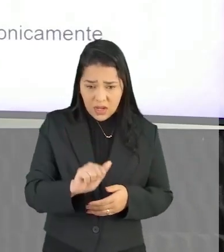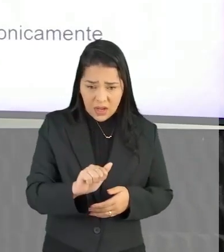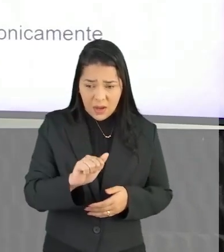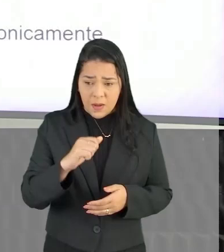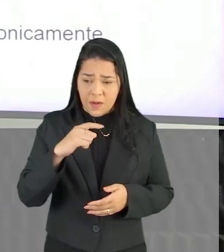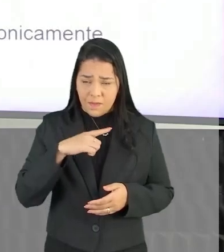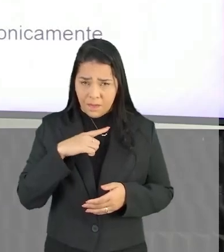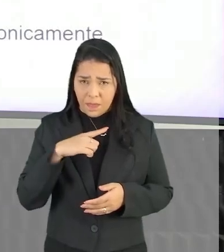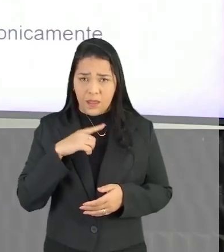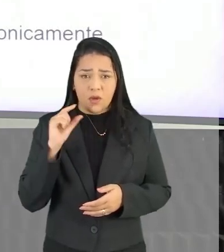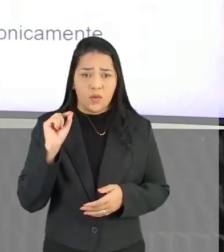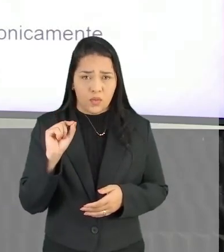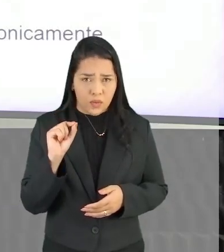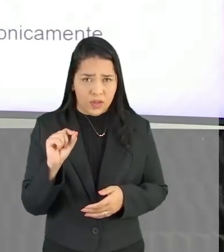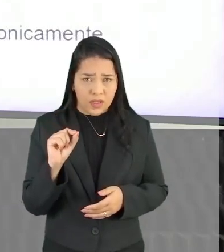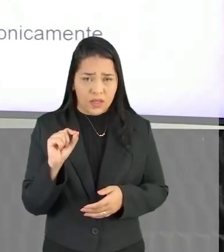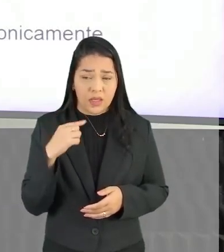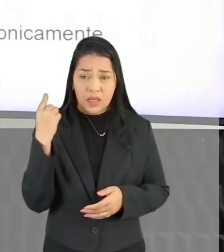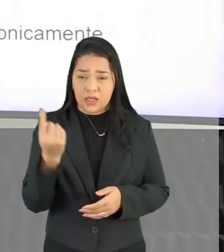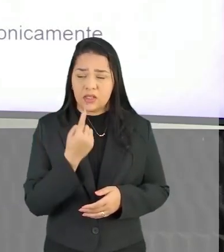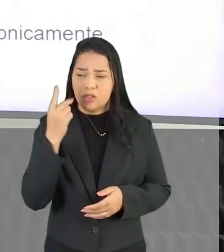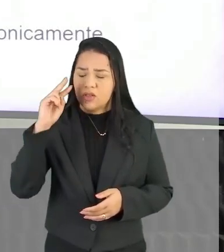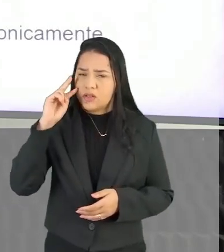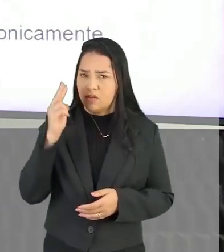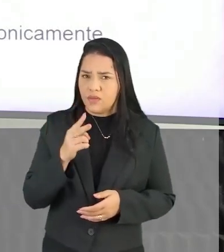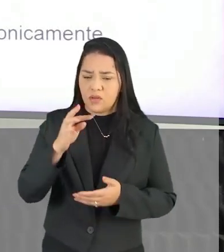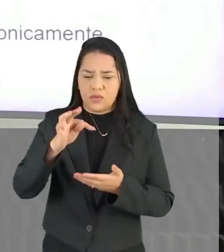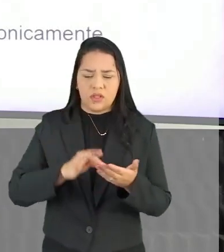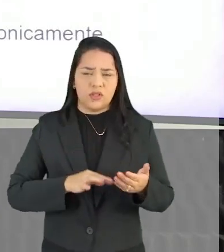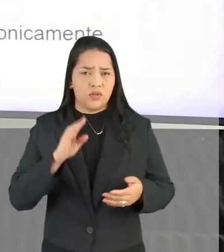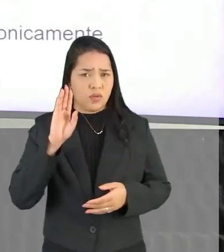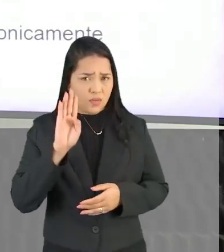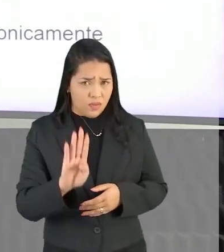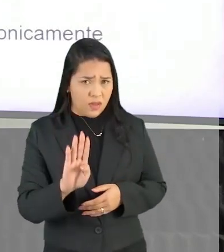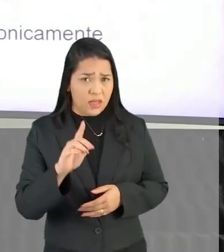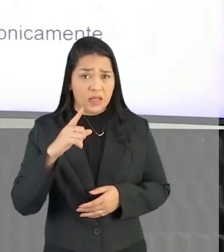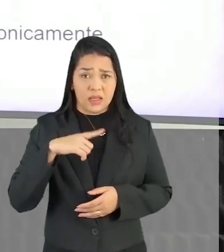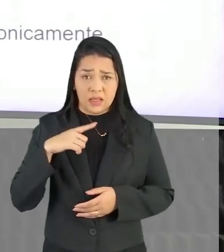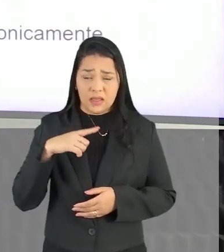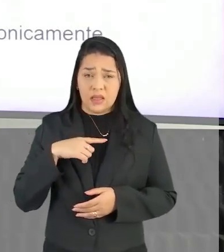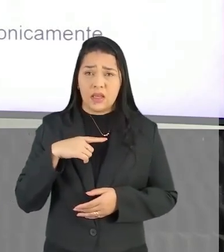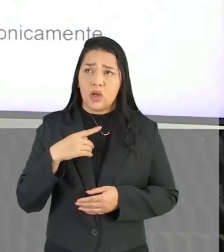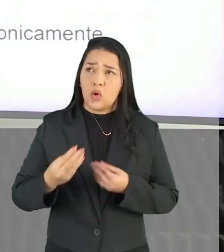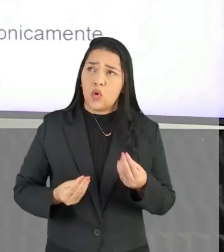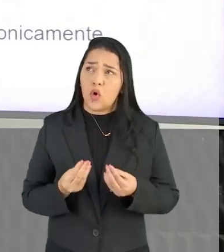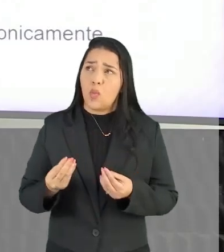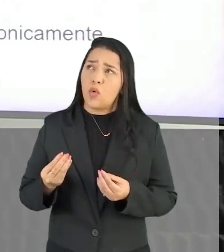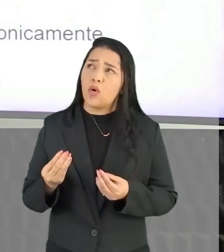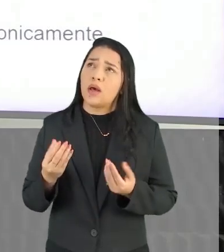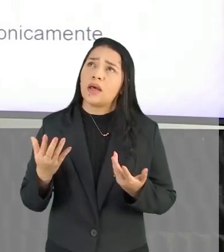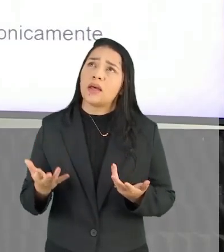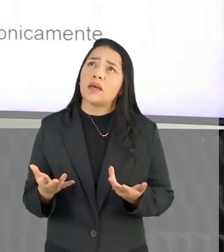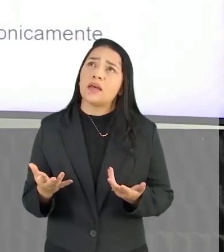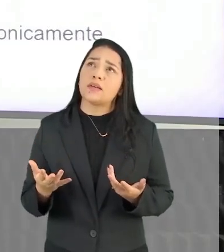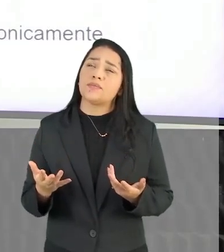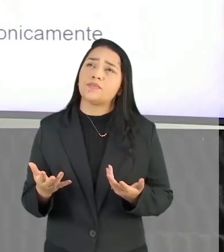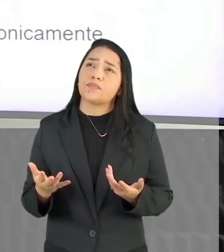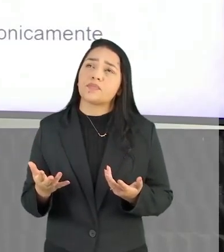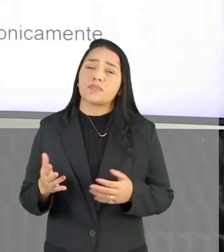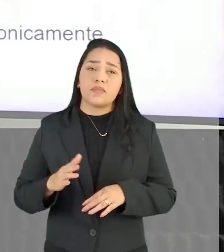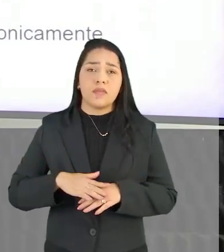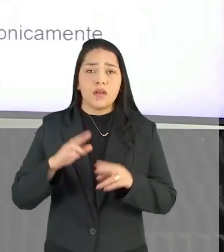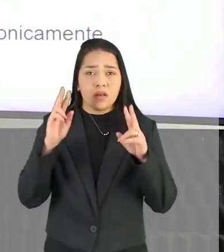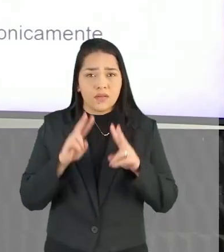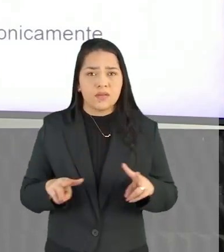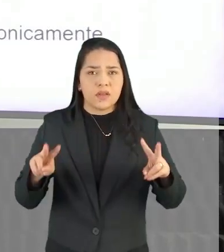ter aquele posicionamento Aquele direcionamento Que a gente verifica No texto B Que trata da nação Mas com um teor Mais numa